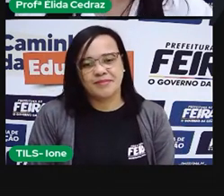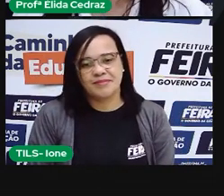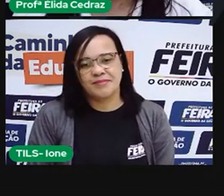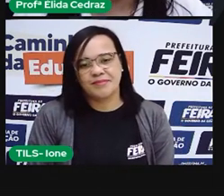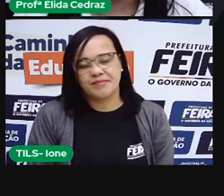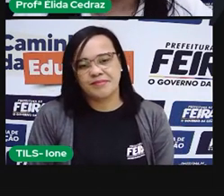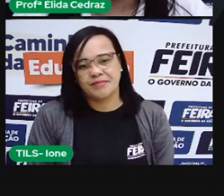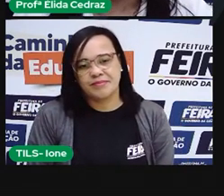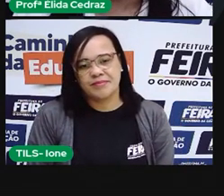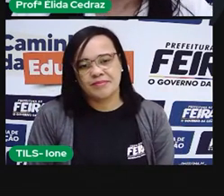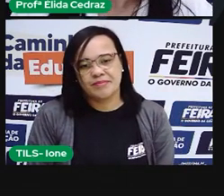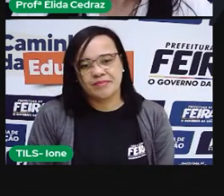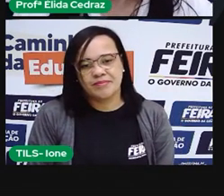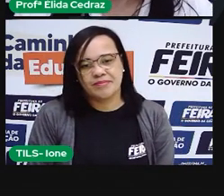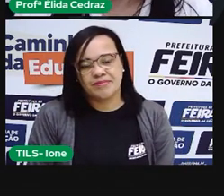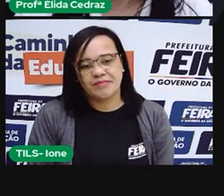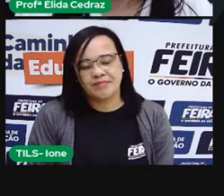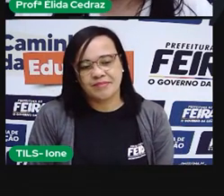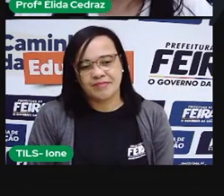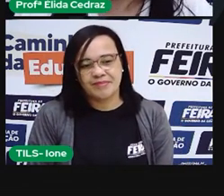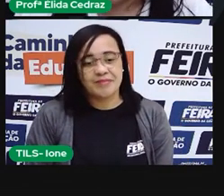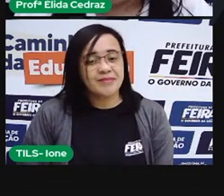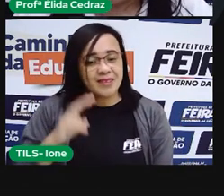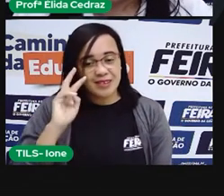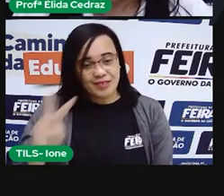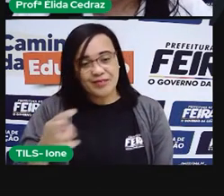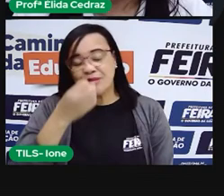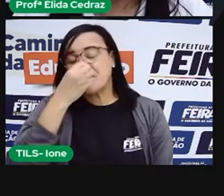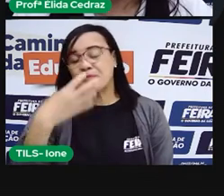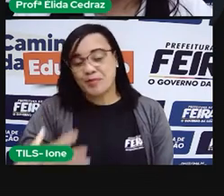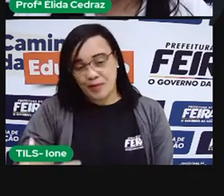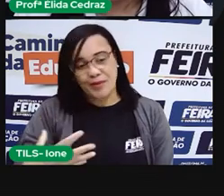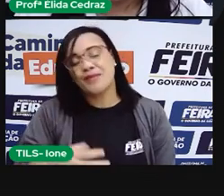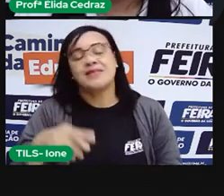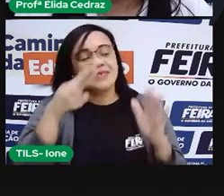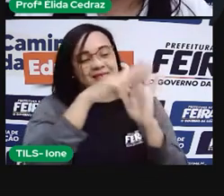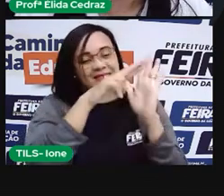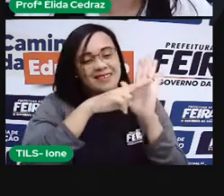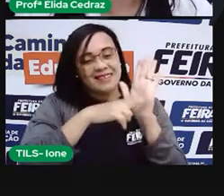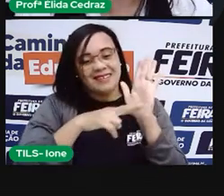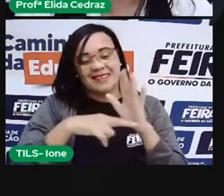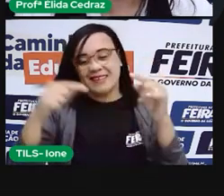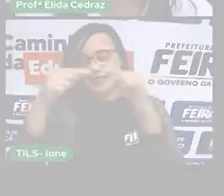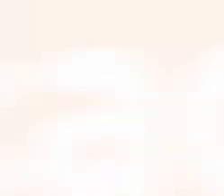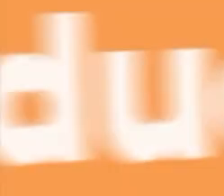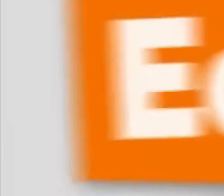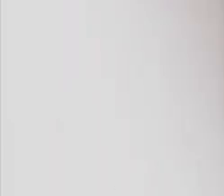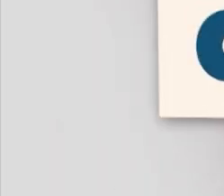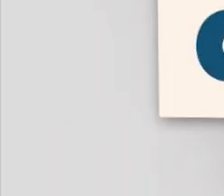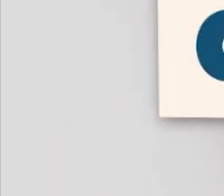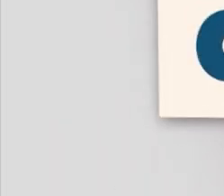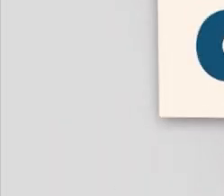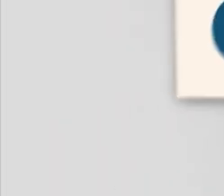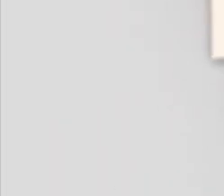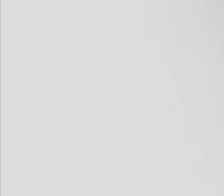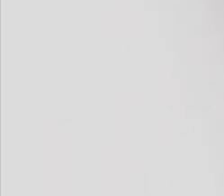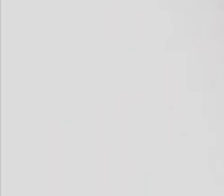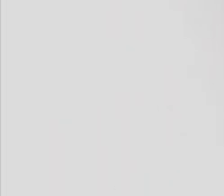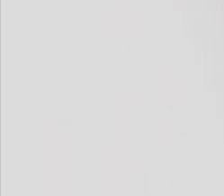Isso aí. Viram como é gostoso a gente trabalhar as regrinhas com os jogos? Vamos.